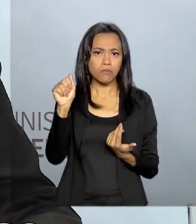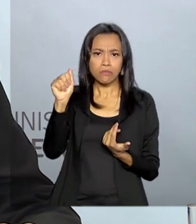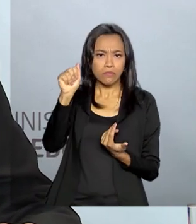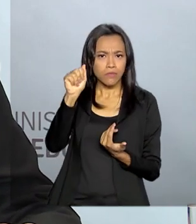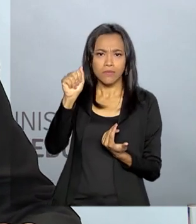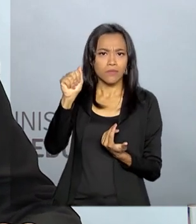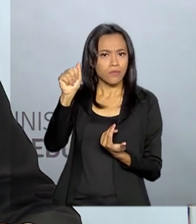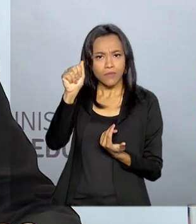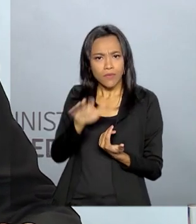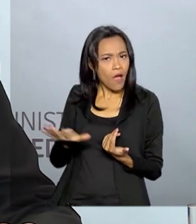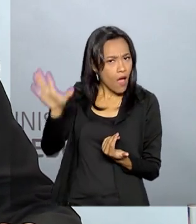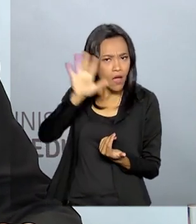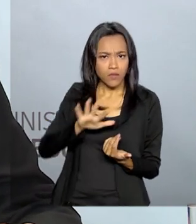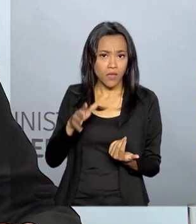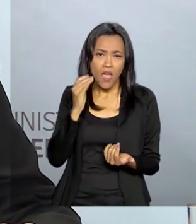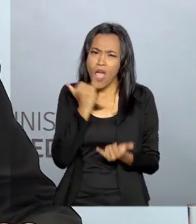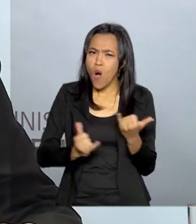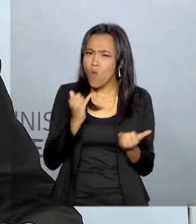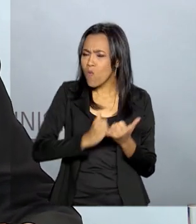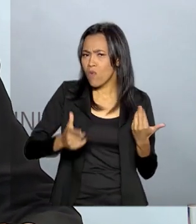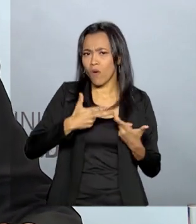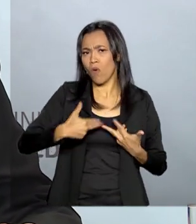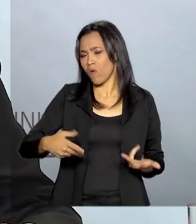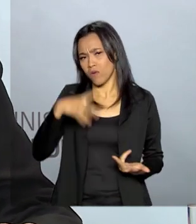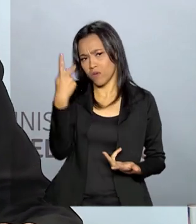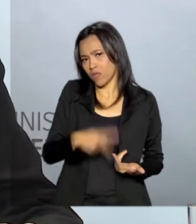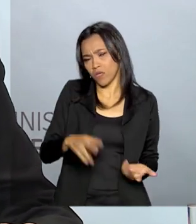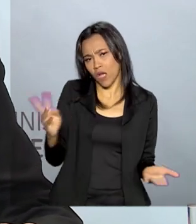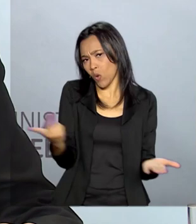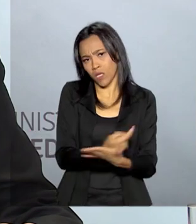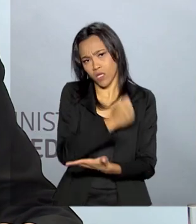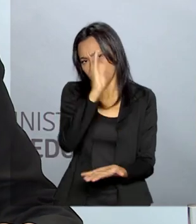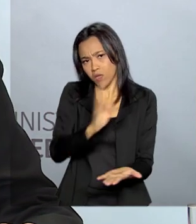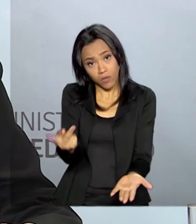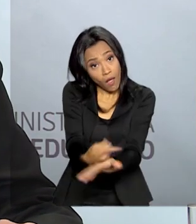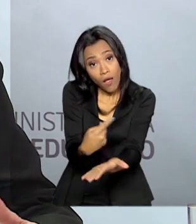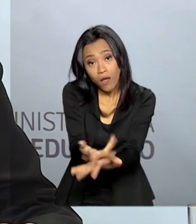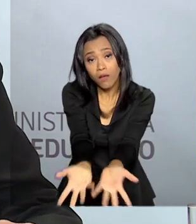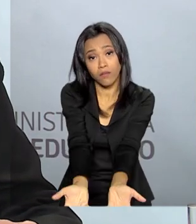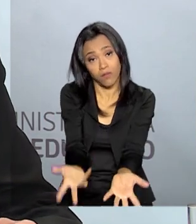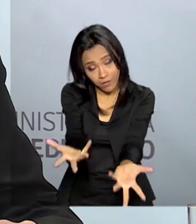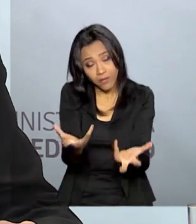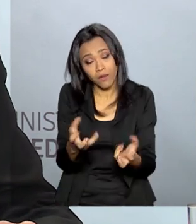É alguma coisa que a gente, como nação, nós estamos fazendo errado aqui. E a gente quer corrigir isso. E a